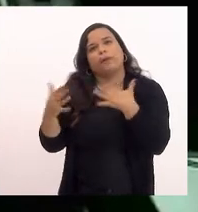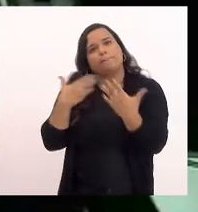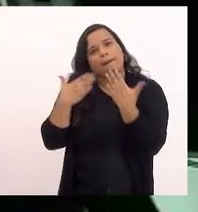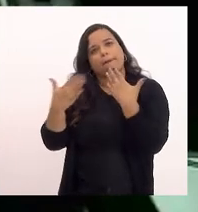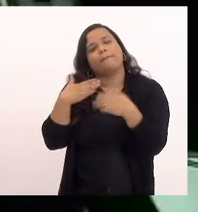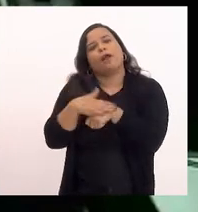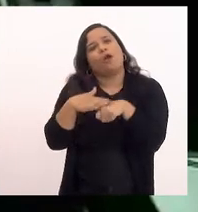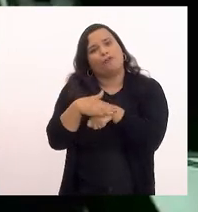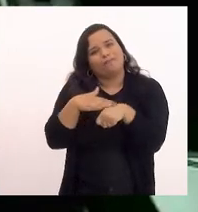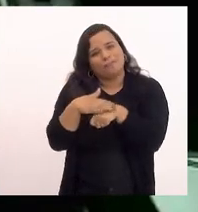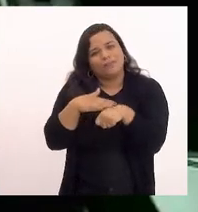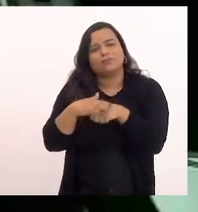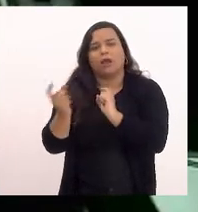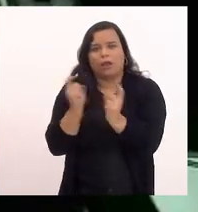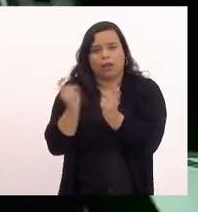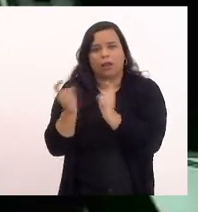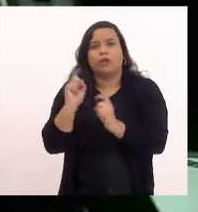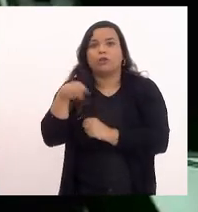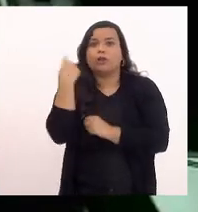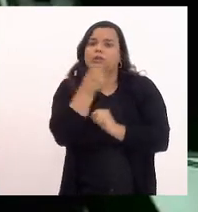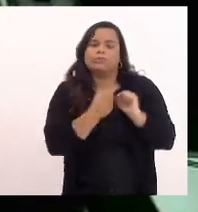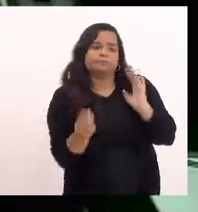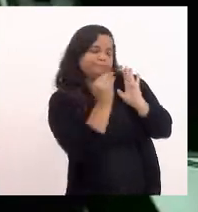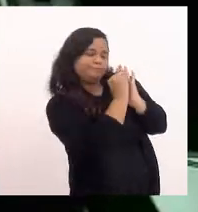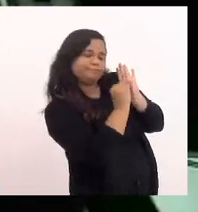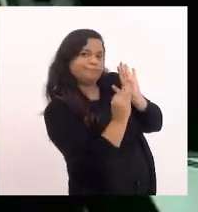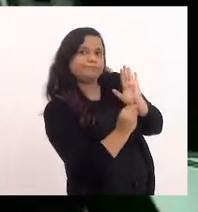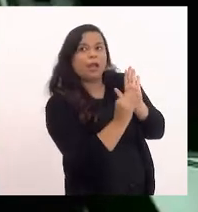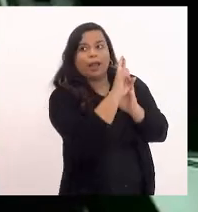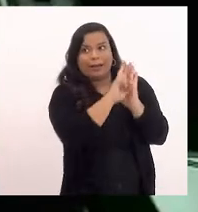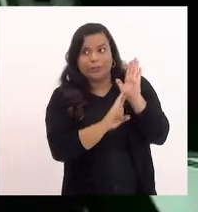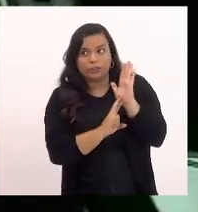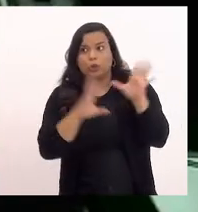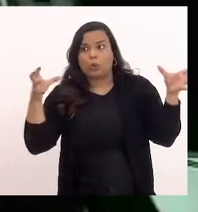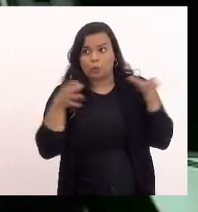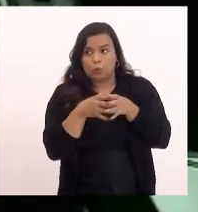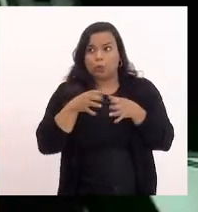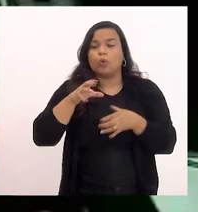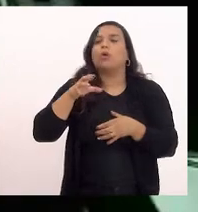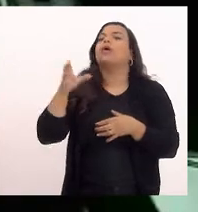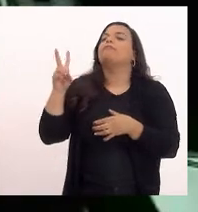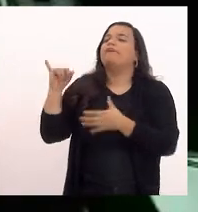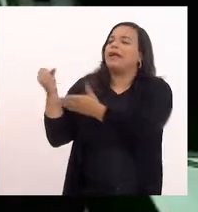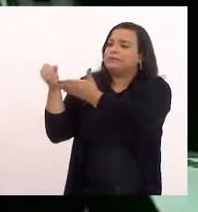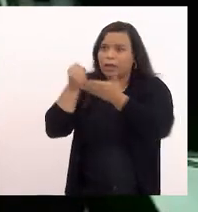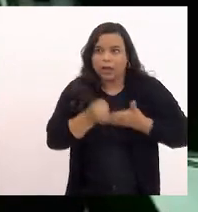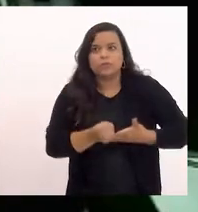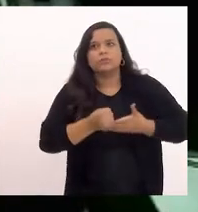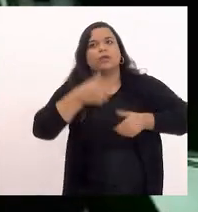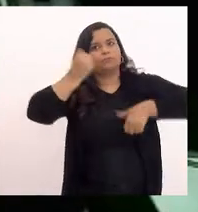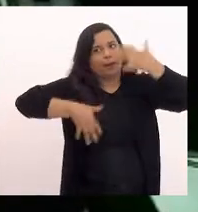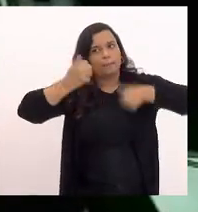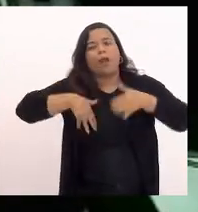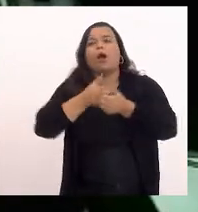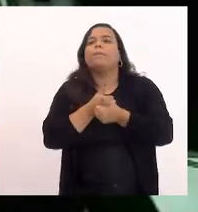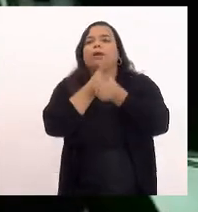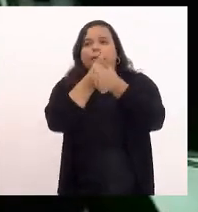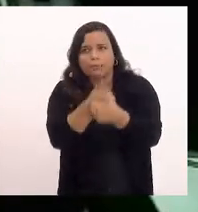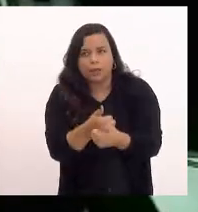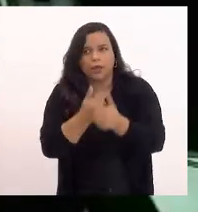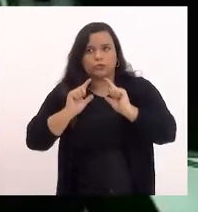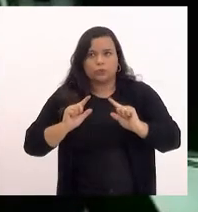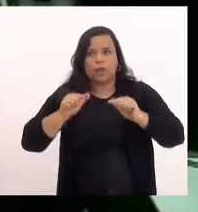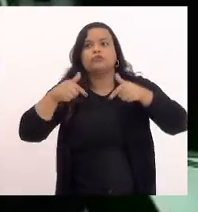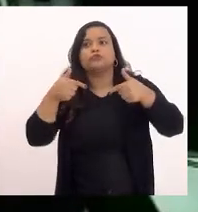alavantar dentro do relatório que esta comissão trará e faz presente no acompanhamento desde as ações